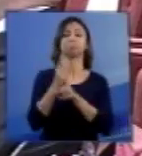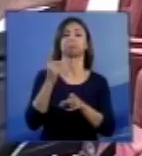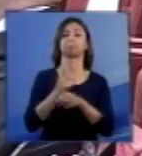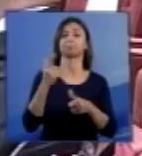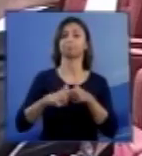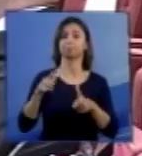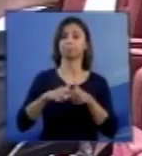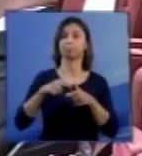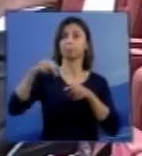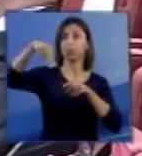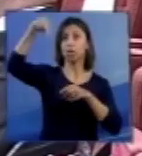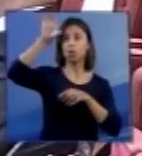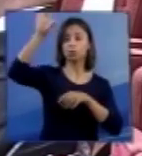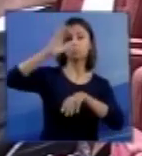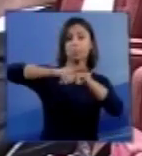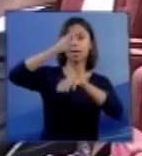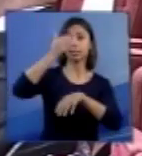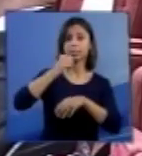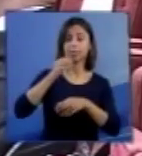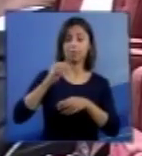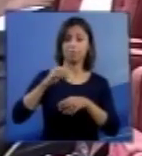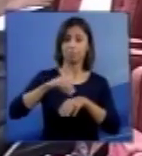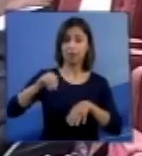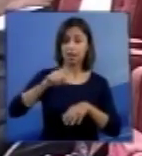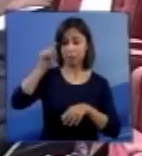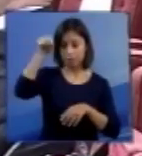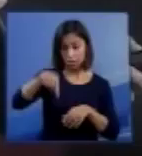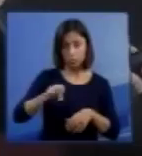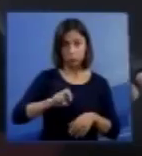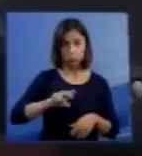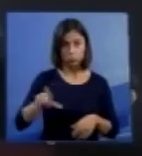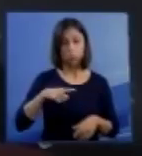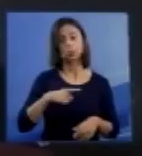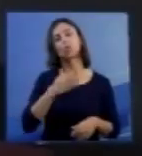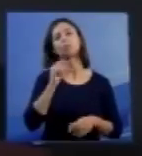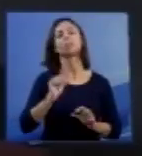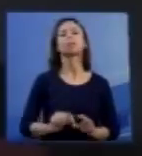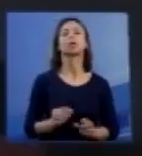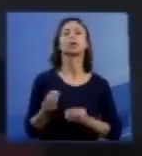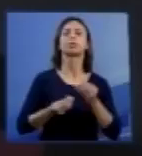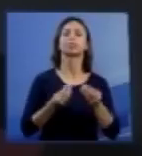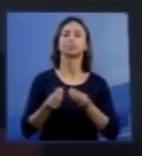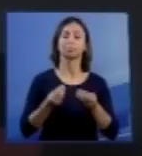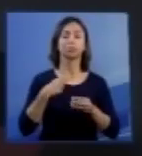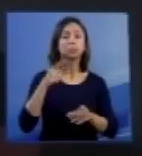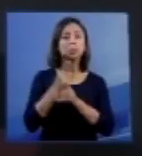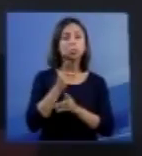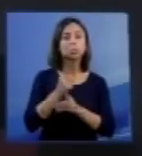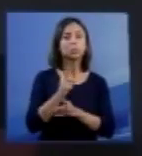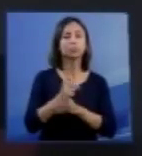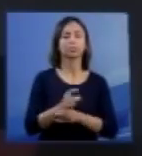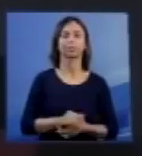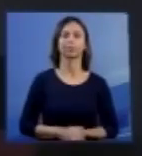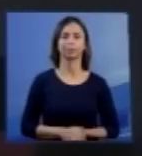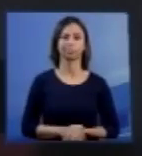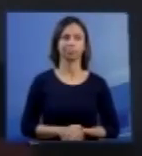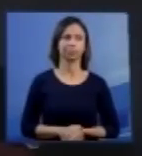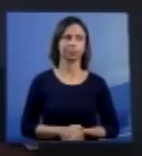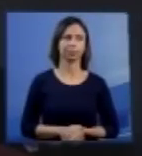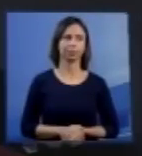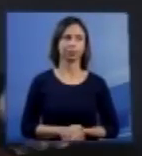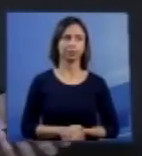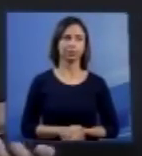regional desse aspecto. Aqui o gráfico que mostra isso.